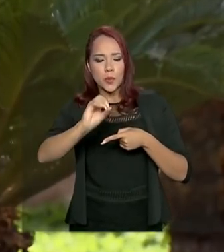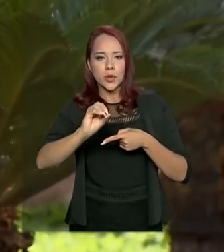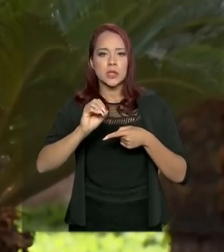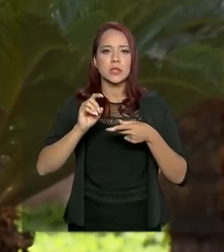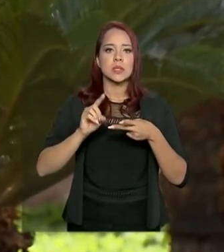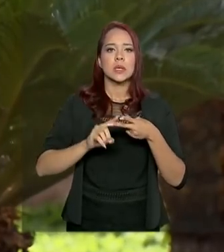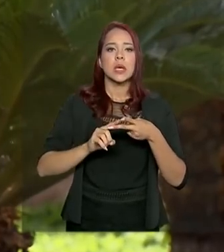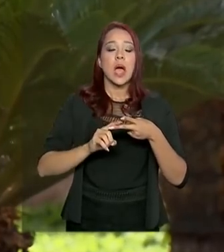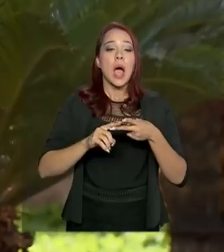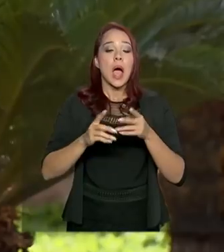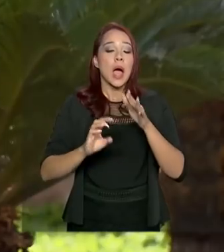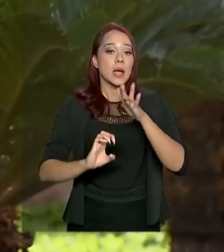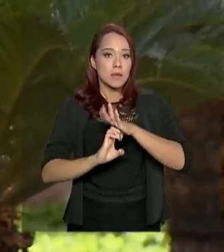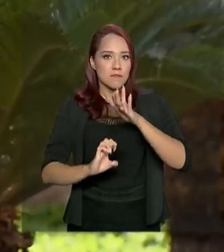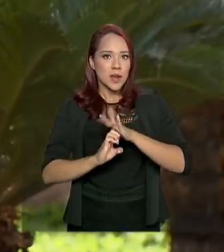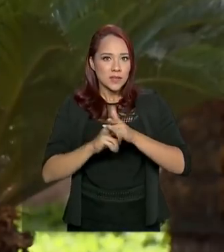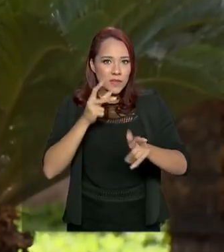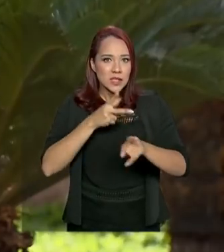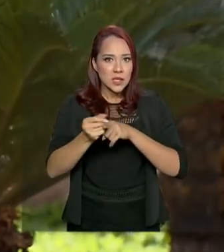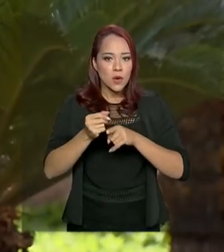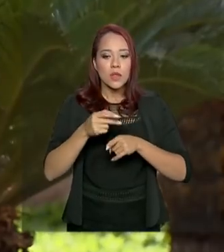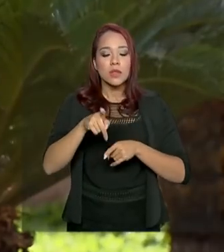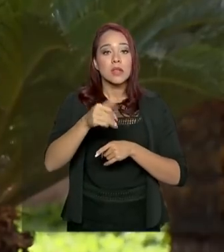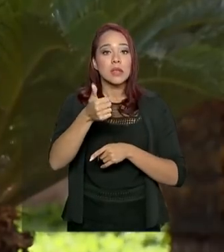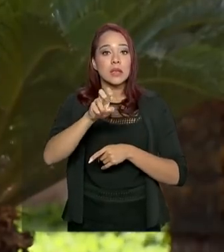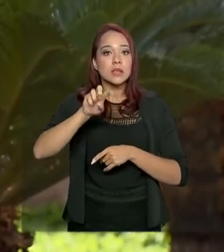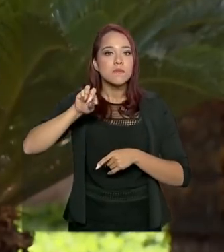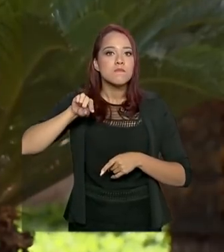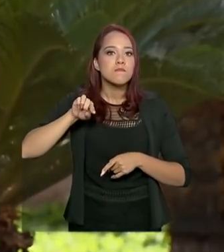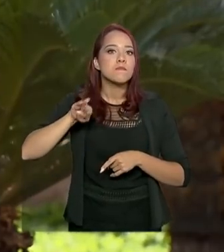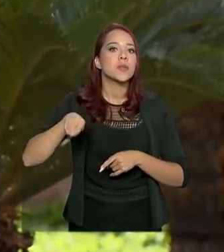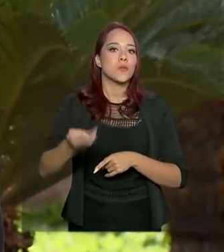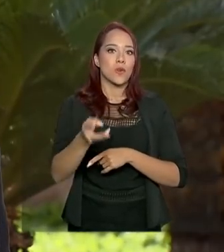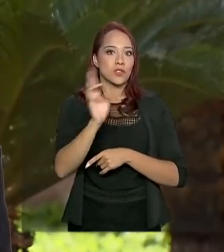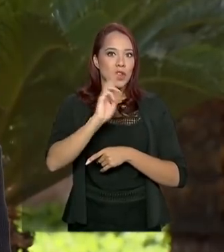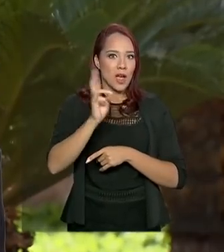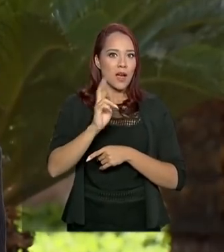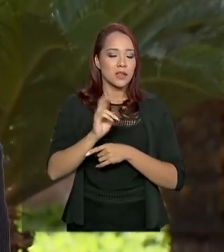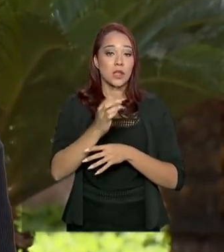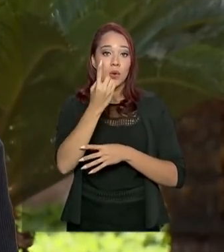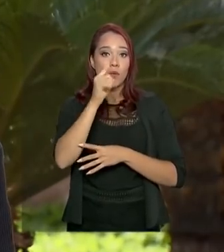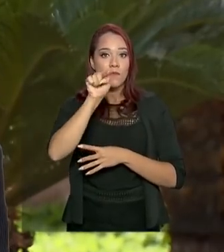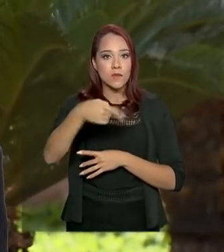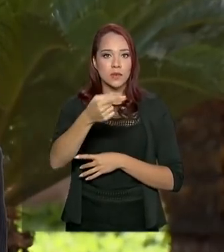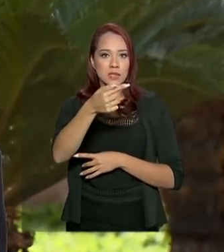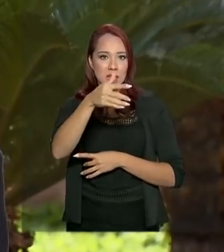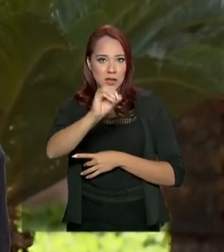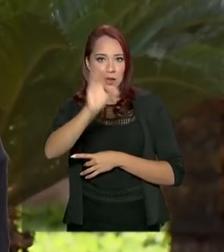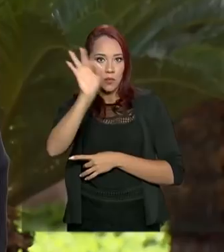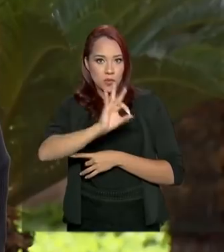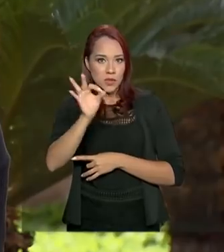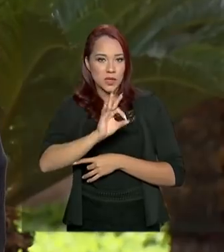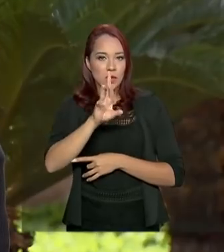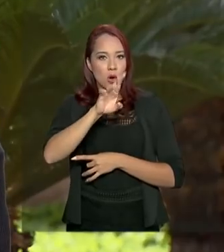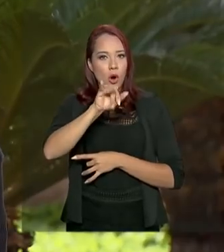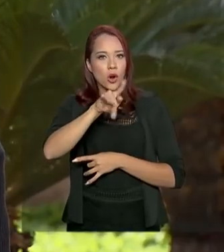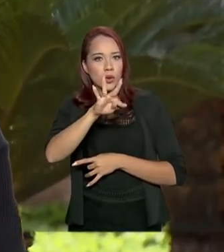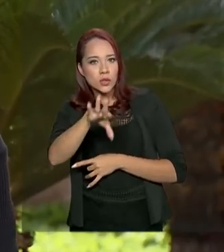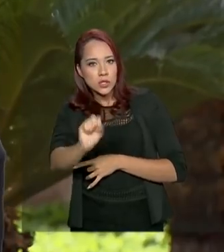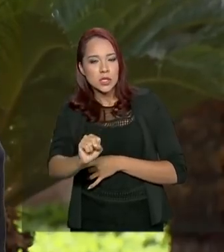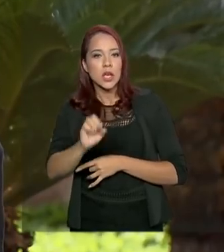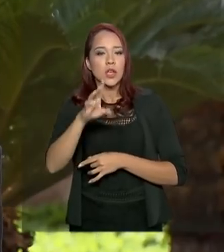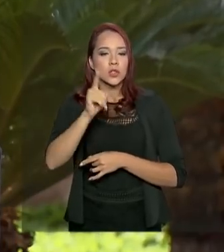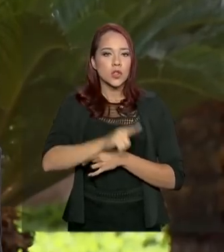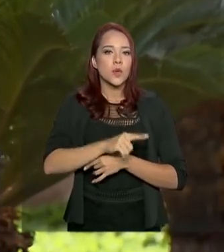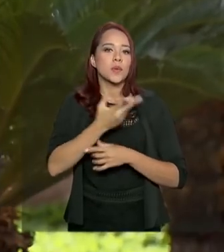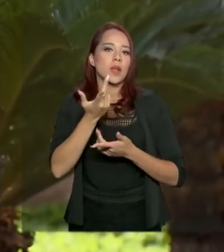a empresa vencedora ofereceu R$ 15 milhões em bônus e 1,71% em royalties sobre a receita